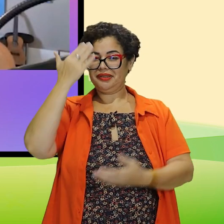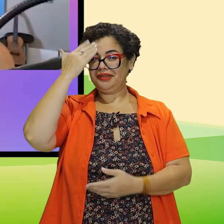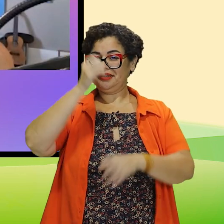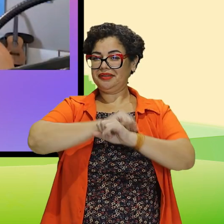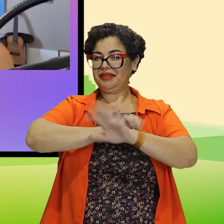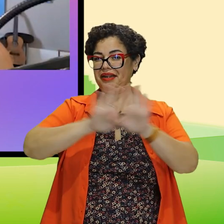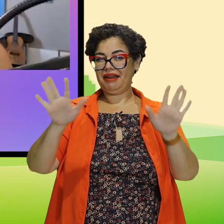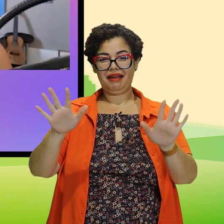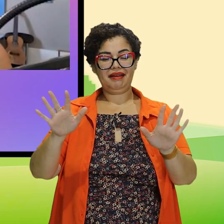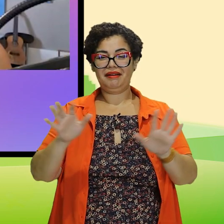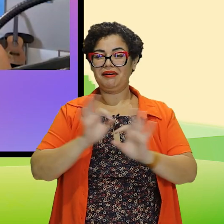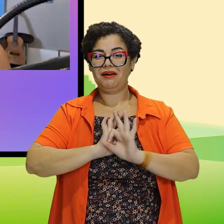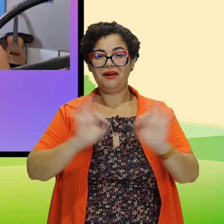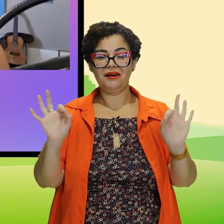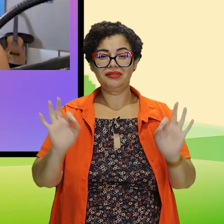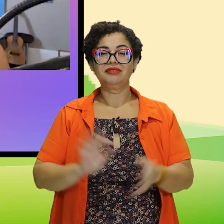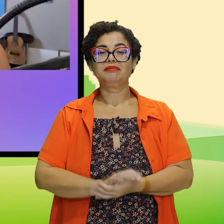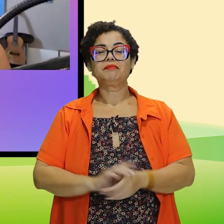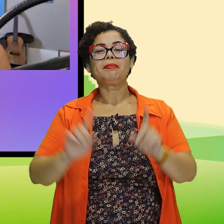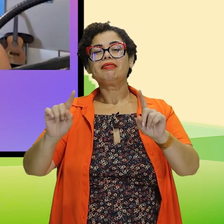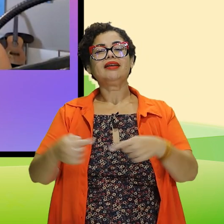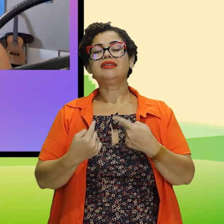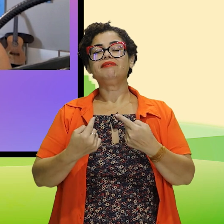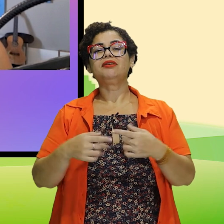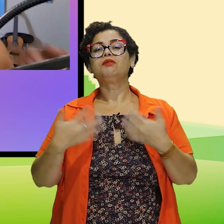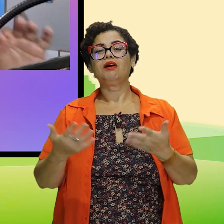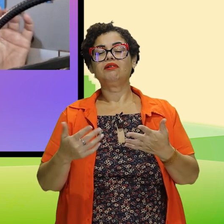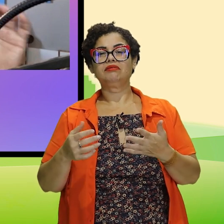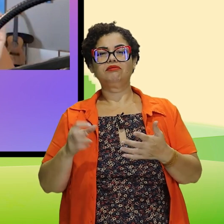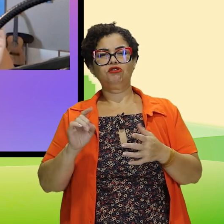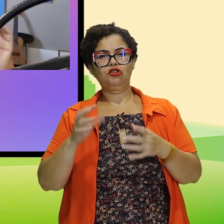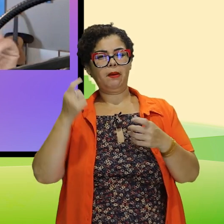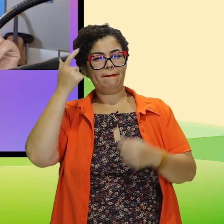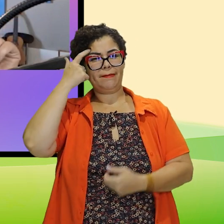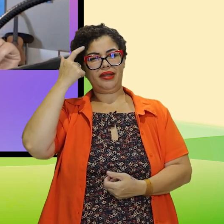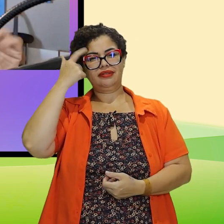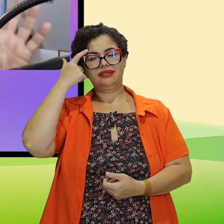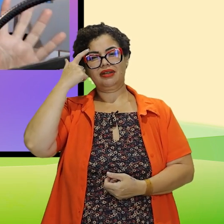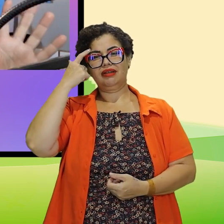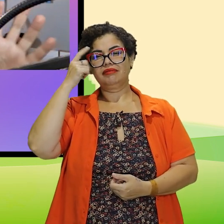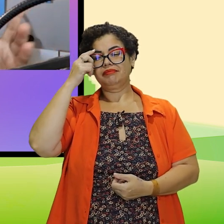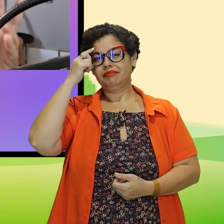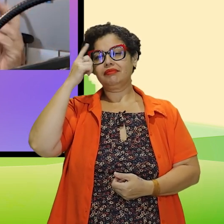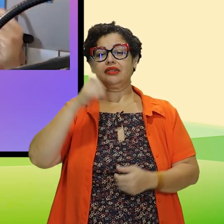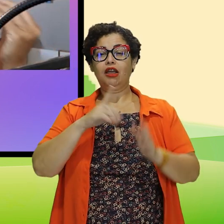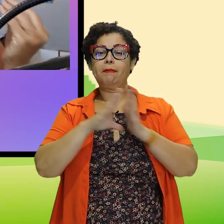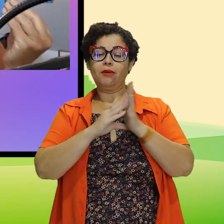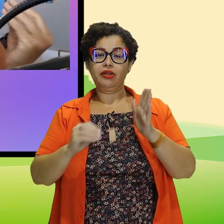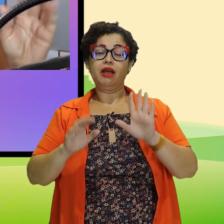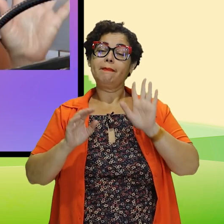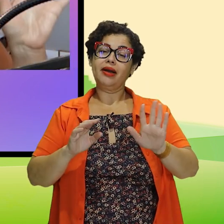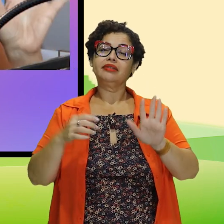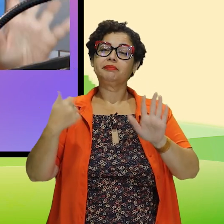bom, hein? Falar com quem entende é outro negócio. E os desafios? Porque não é simplesmente a gente